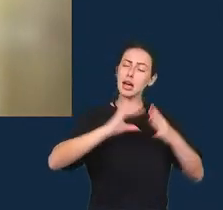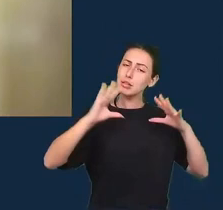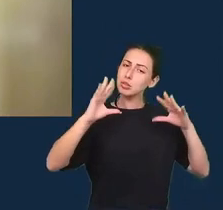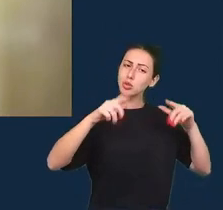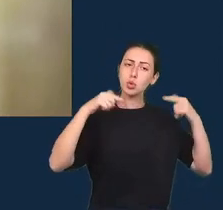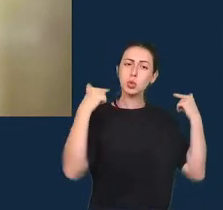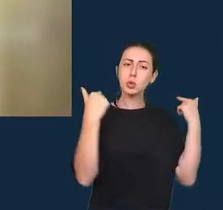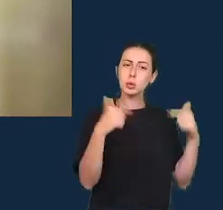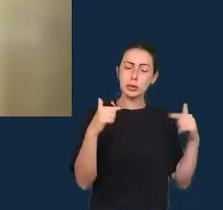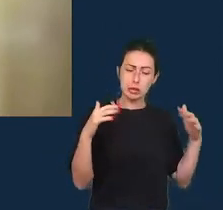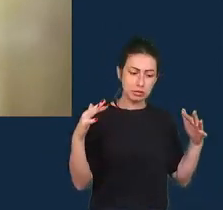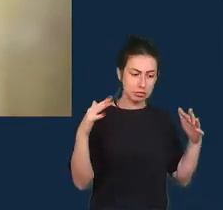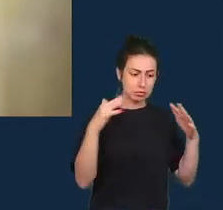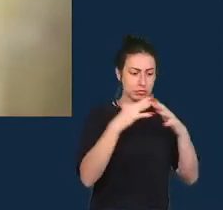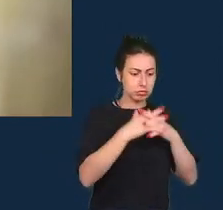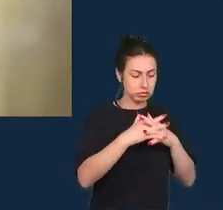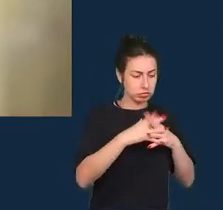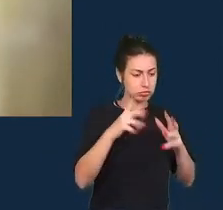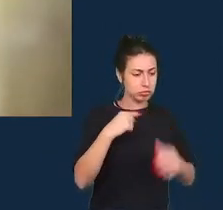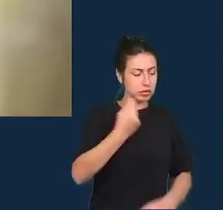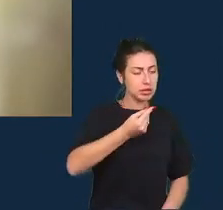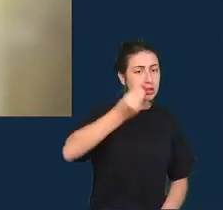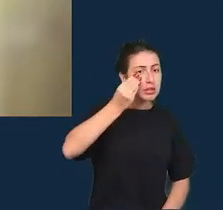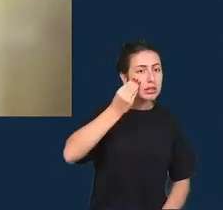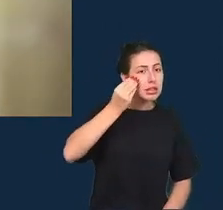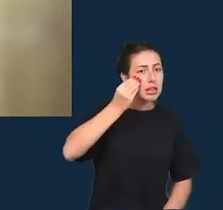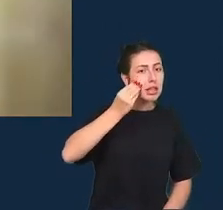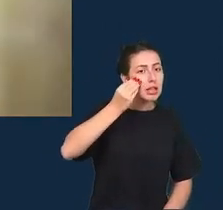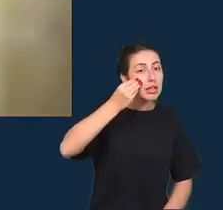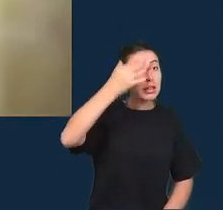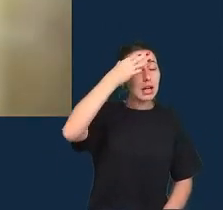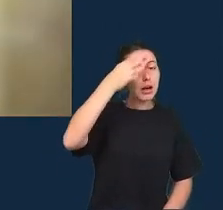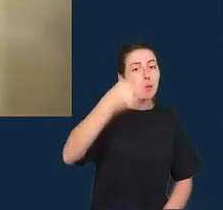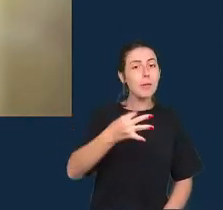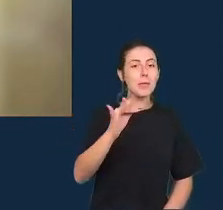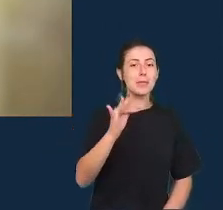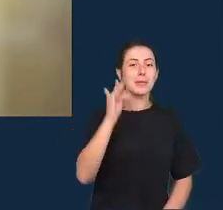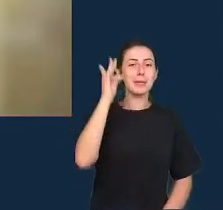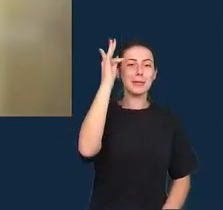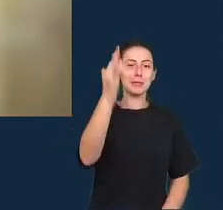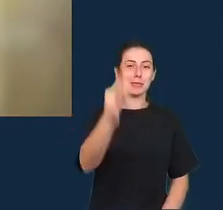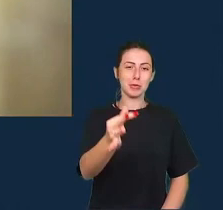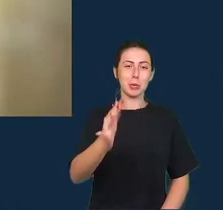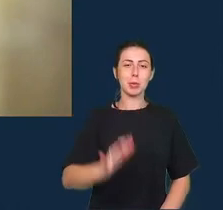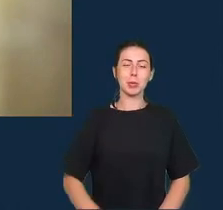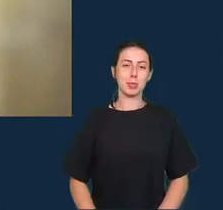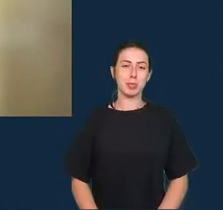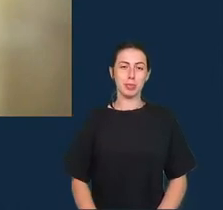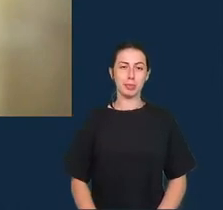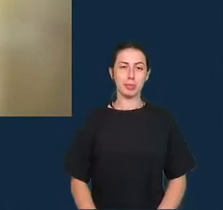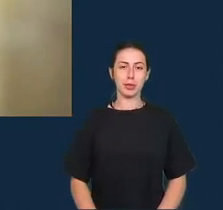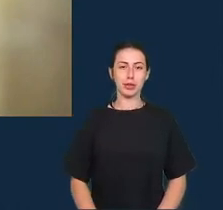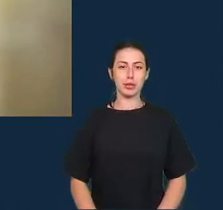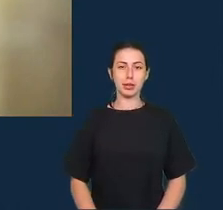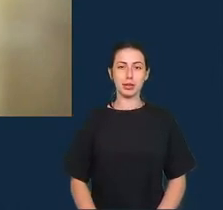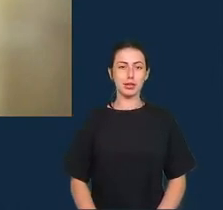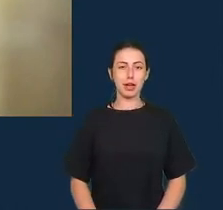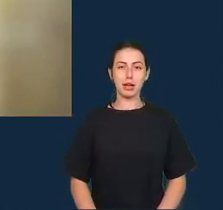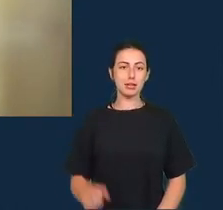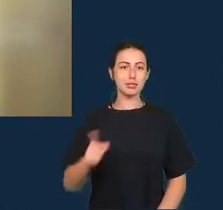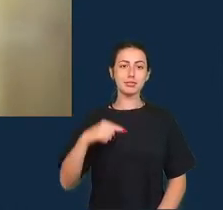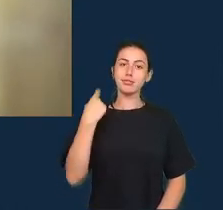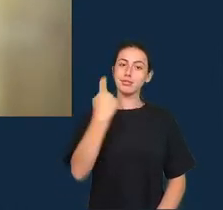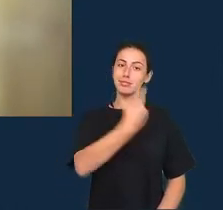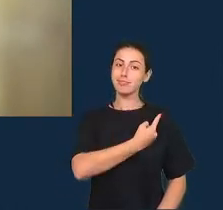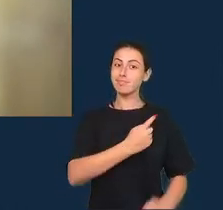na tentativa de entendermos no futuro a gente não espera a certeza para tomar alguma